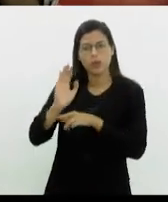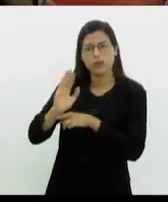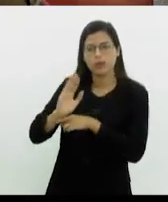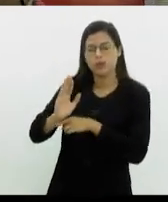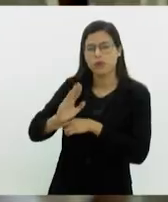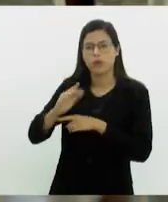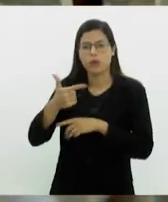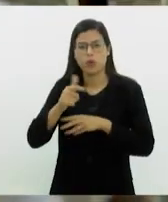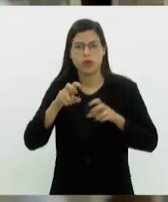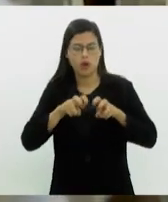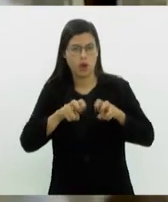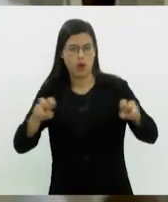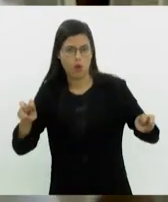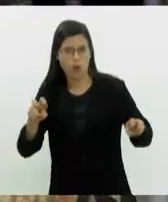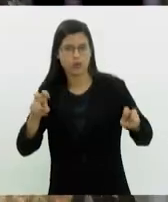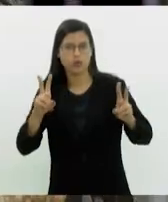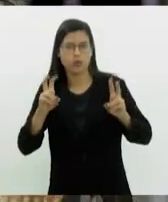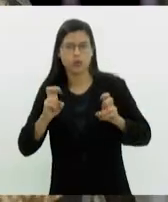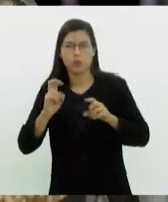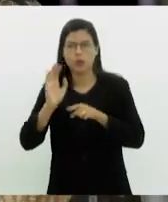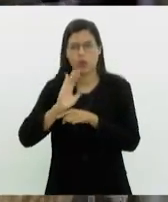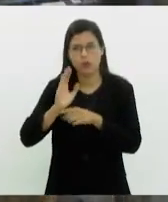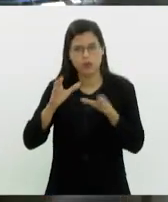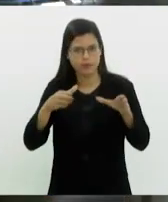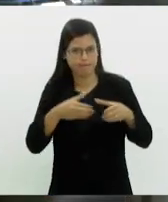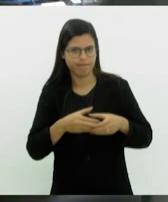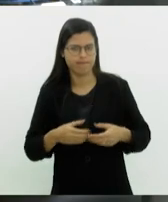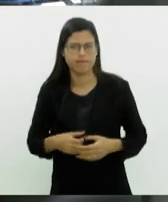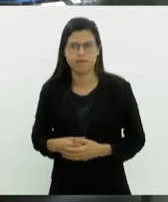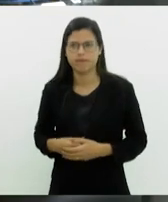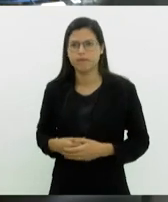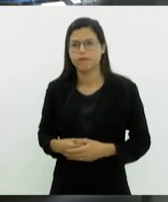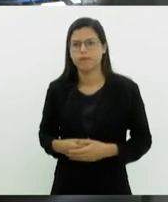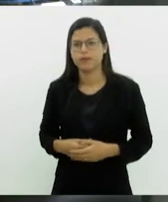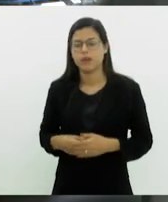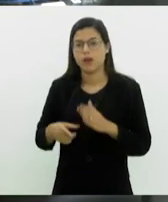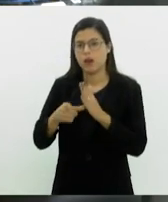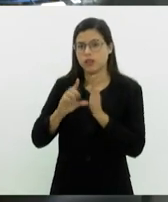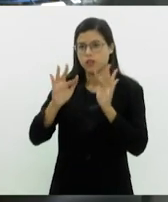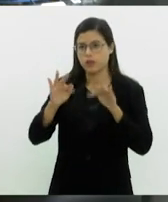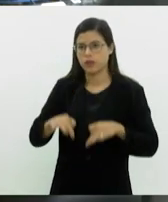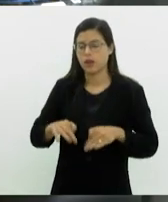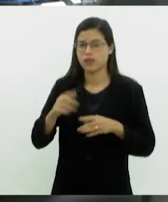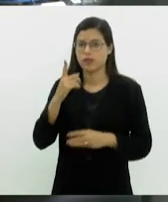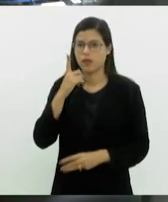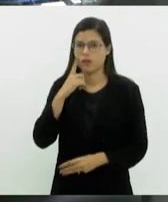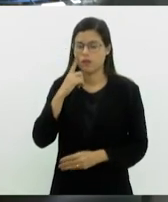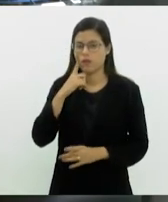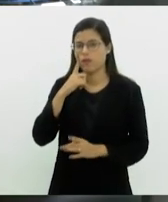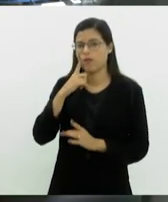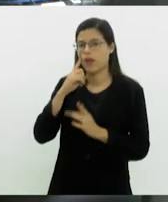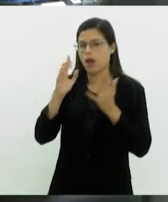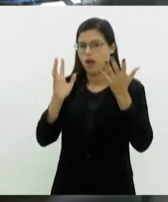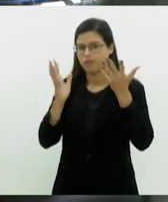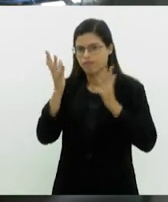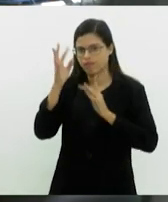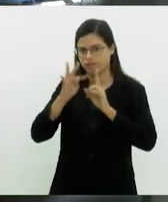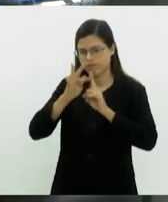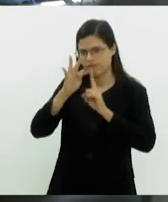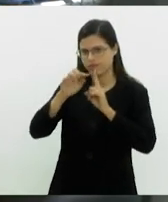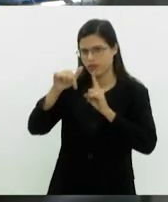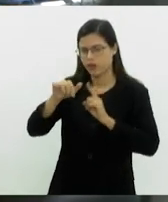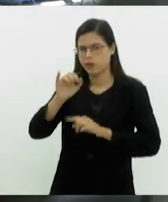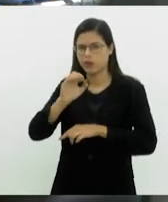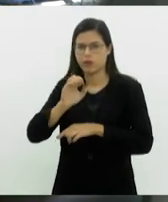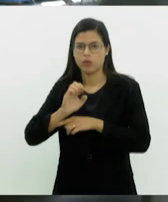roda de conversa sobre cineclubismo. E antes de encerrar, vamos dar uma olhada no tempo em algumas cidades aqui do Estado.